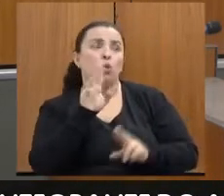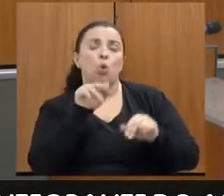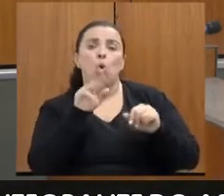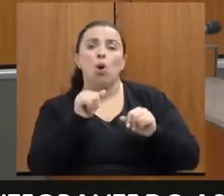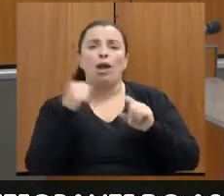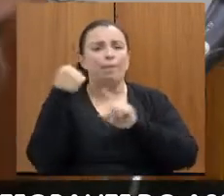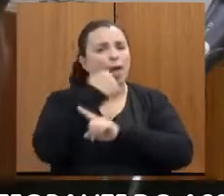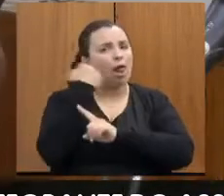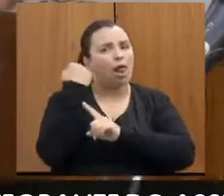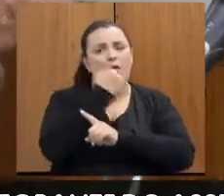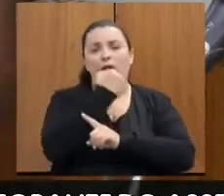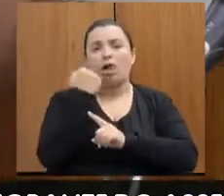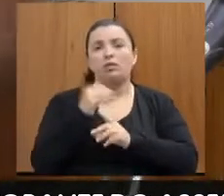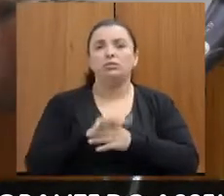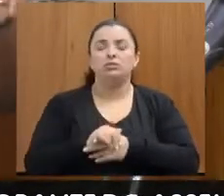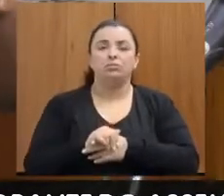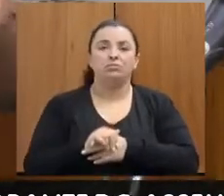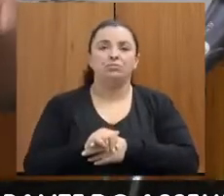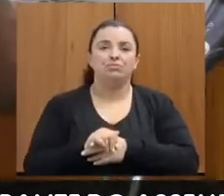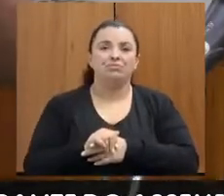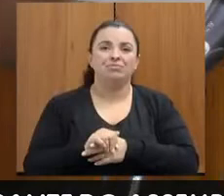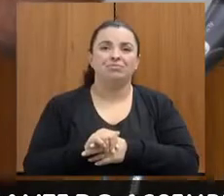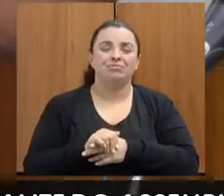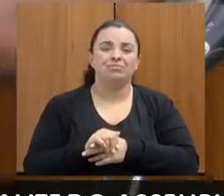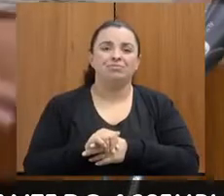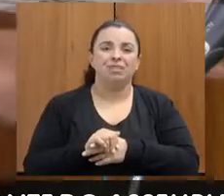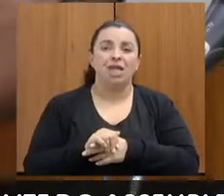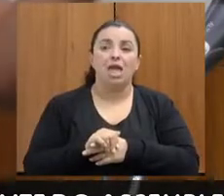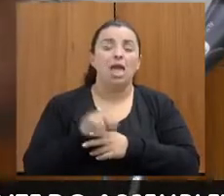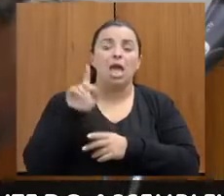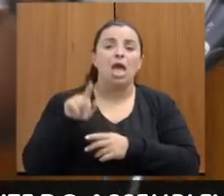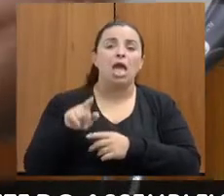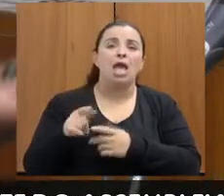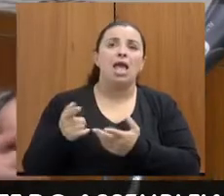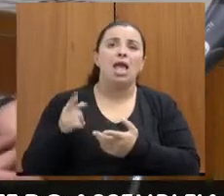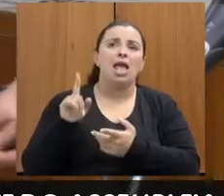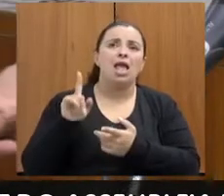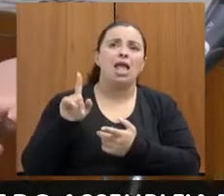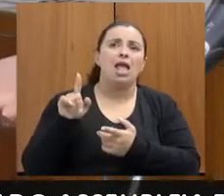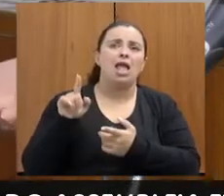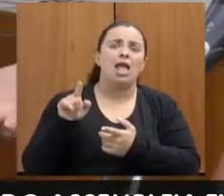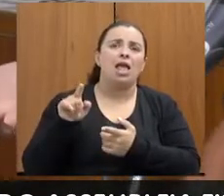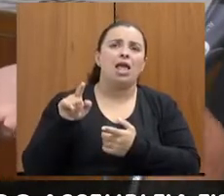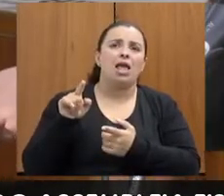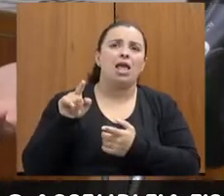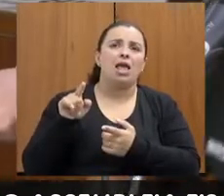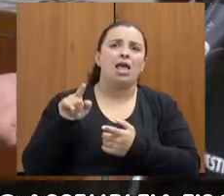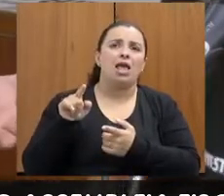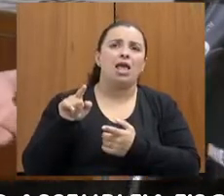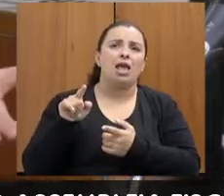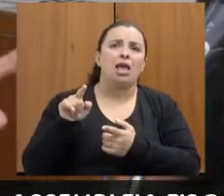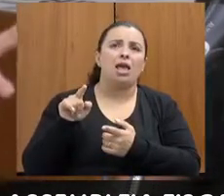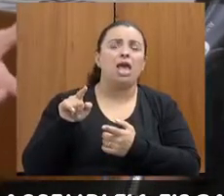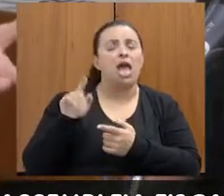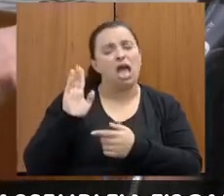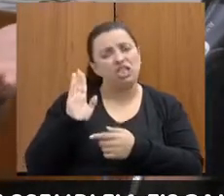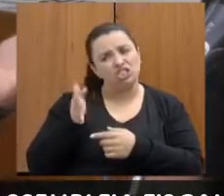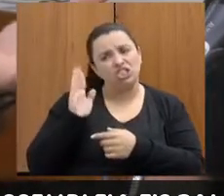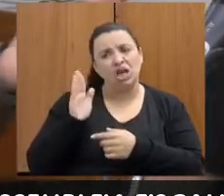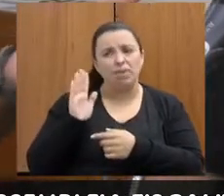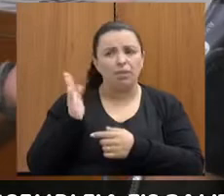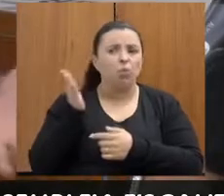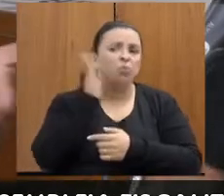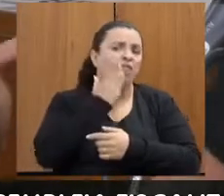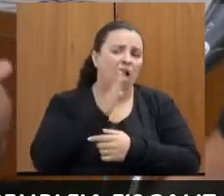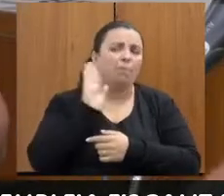percebe que o conceito de violência, inclusive, entre o legal e o que vai para cada um, ele tem uma variável. E a gente precisa mostrar nesse